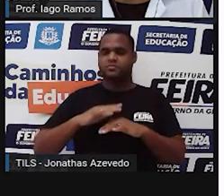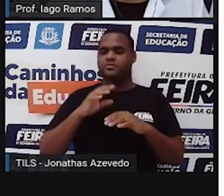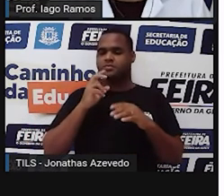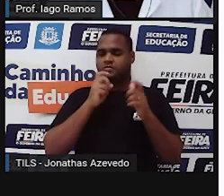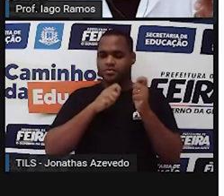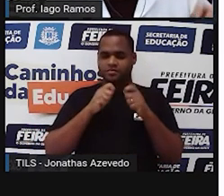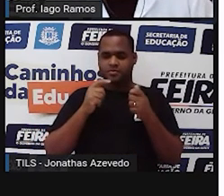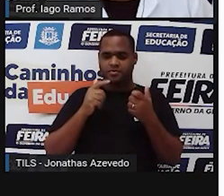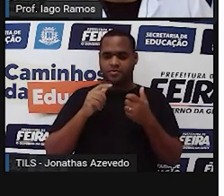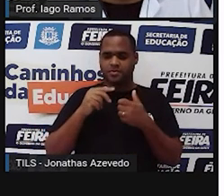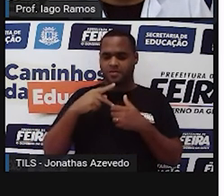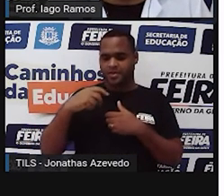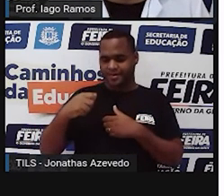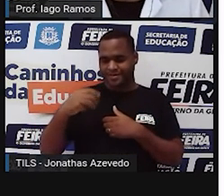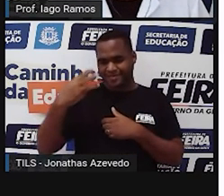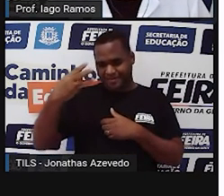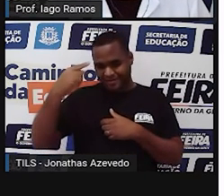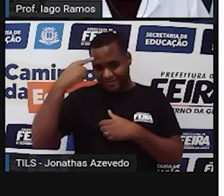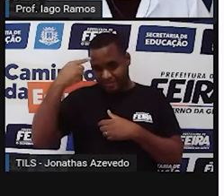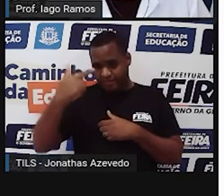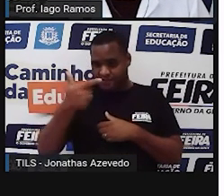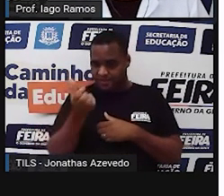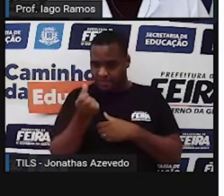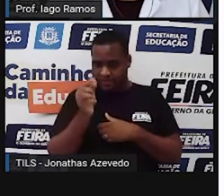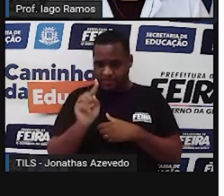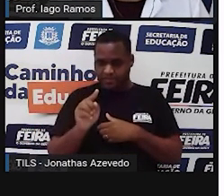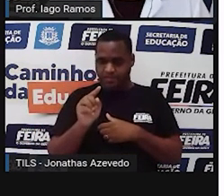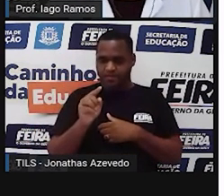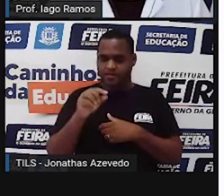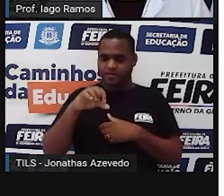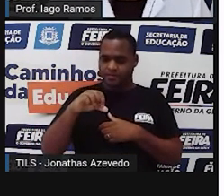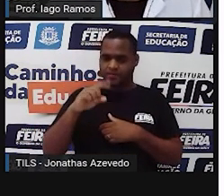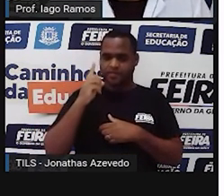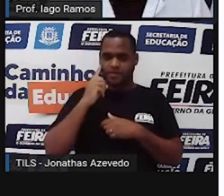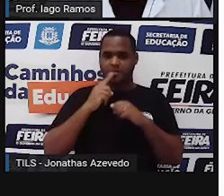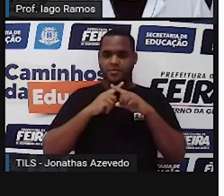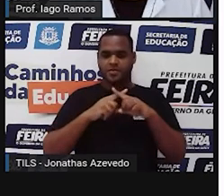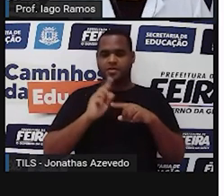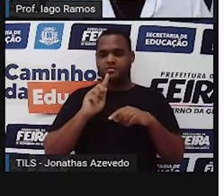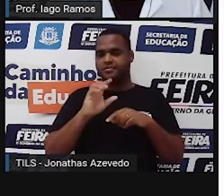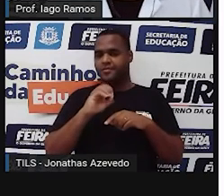Afonso 3, que é 26,9 e vai multiplicar por mil.